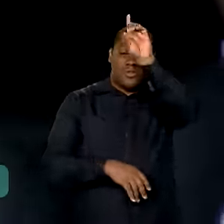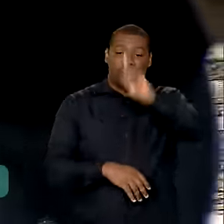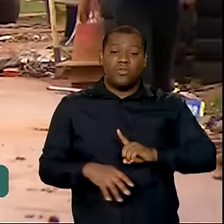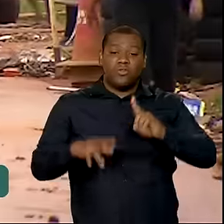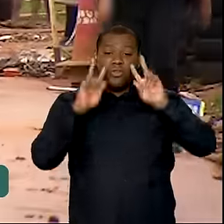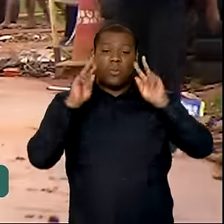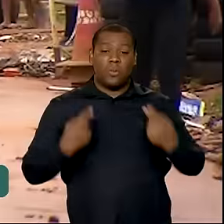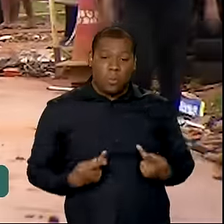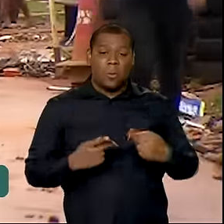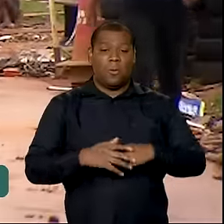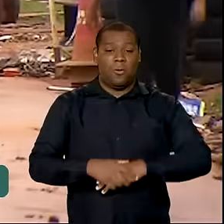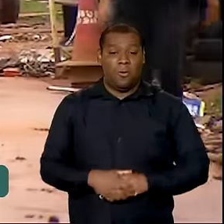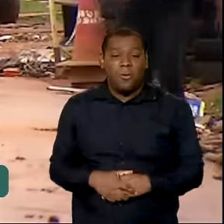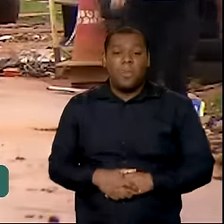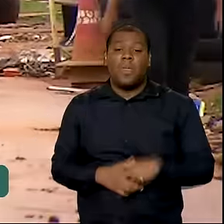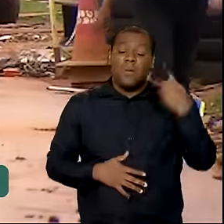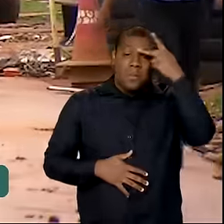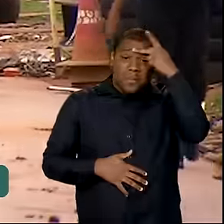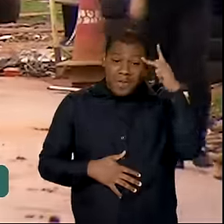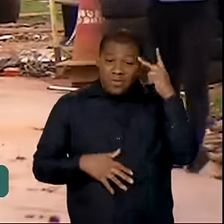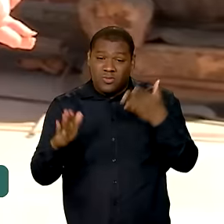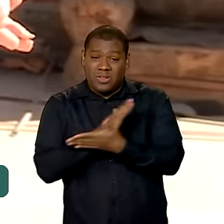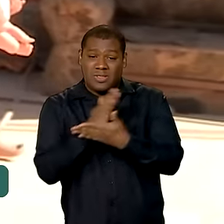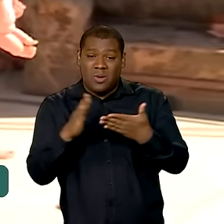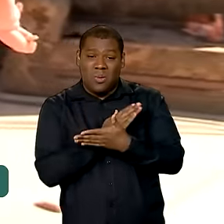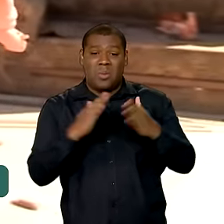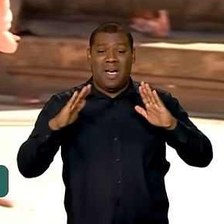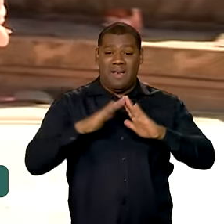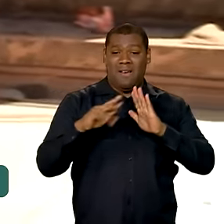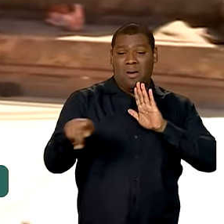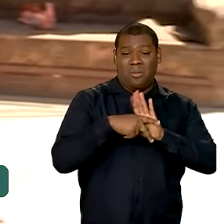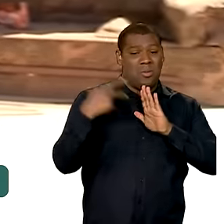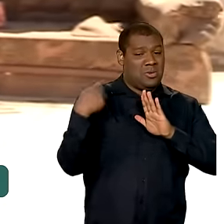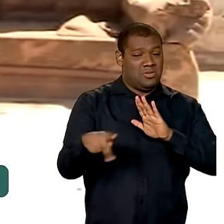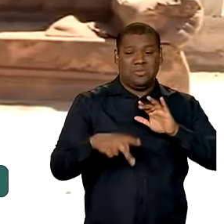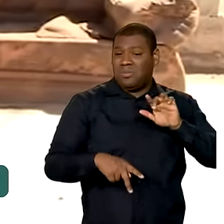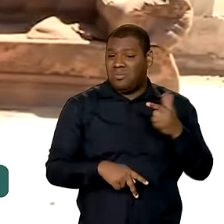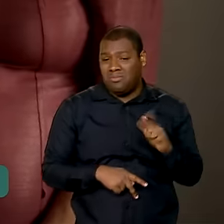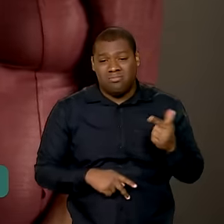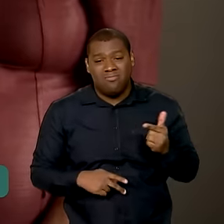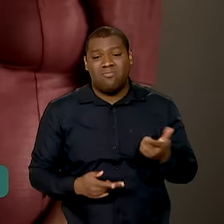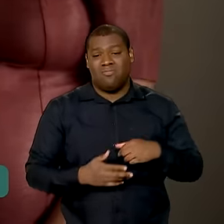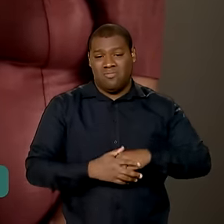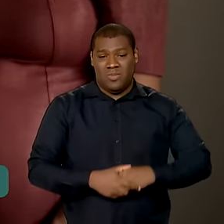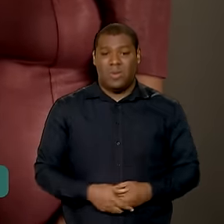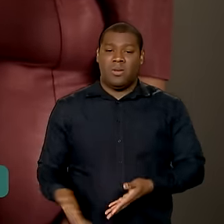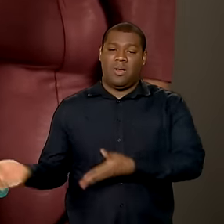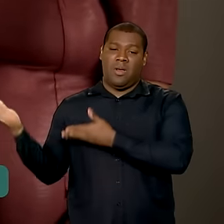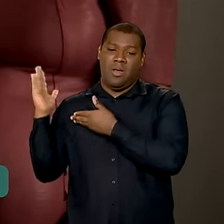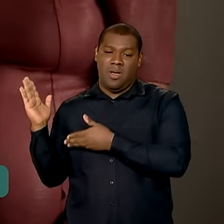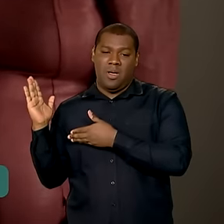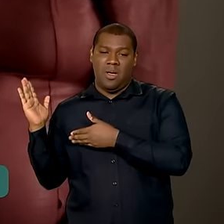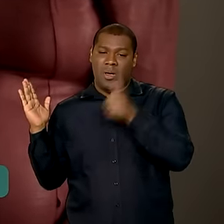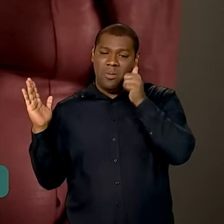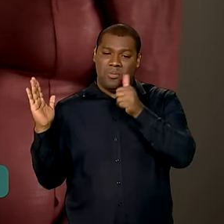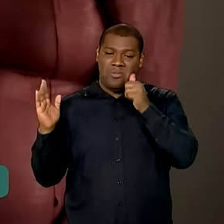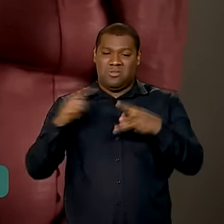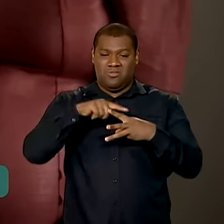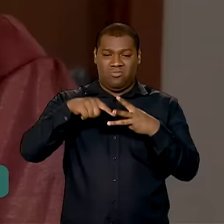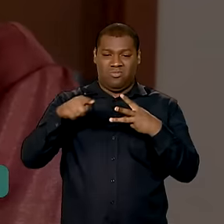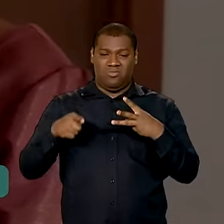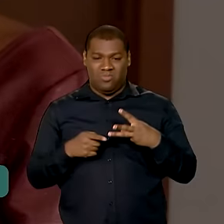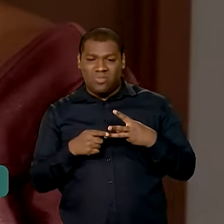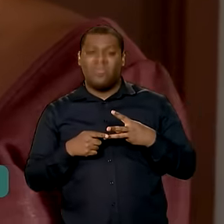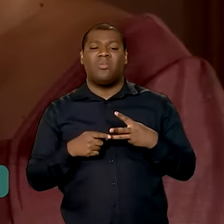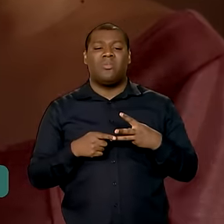Humanos. E não ter uma moradia digna significa muita coisa. A Rita, Gelma e a Luziane, que